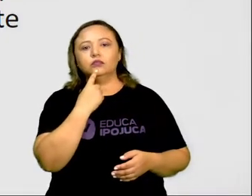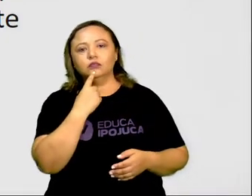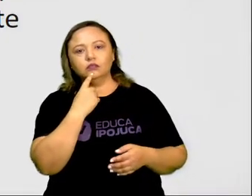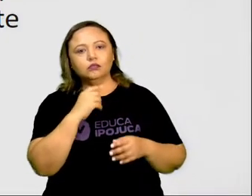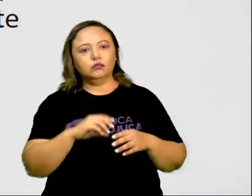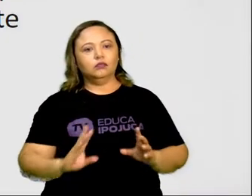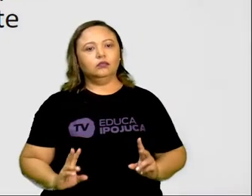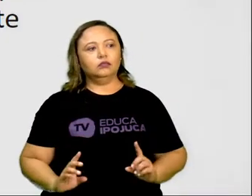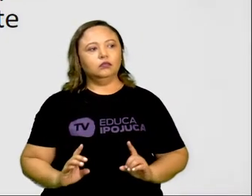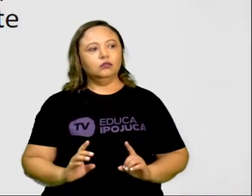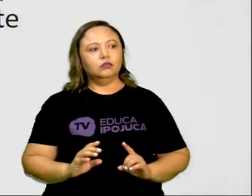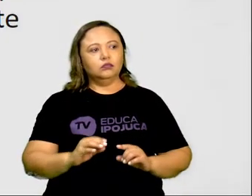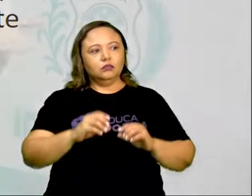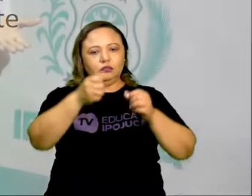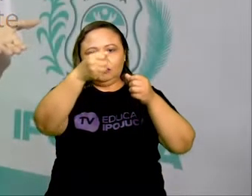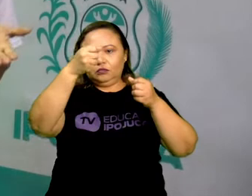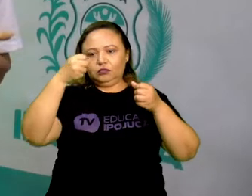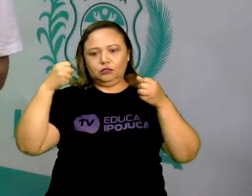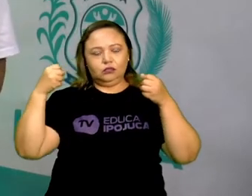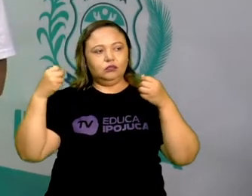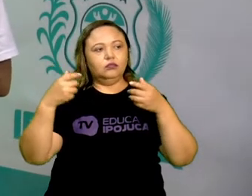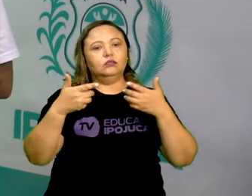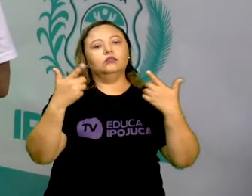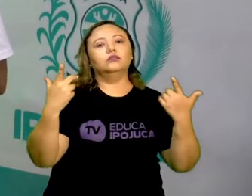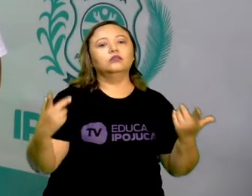estante. Está aonde?